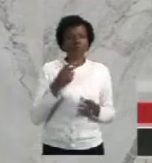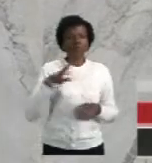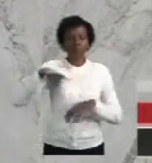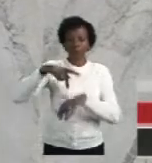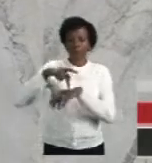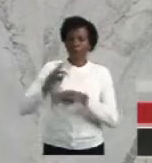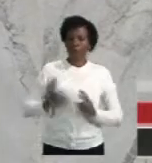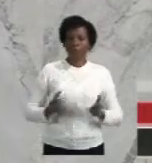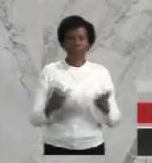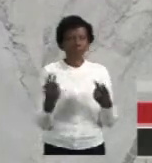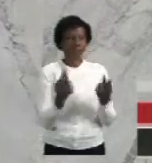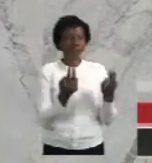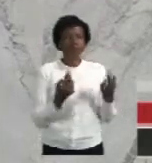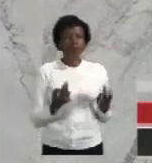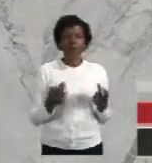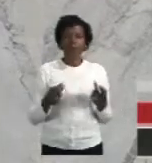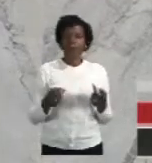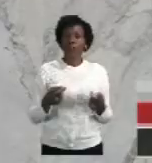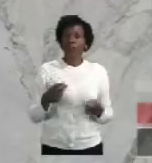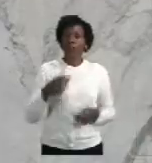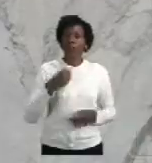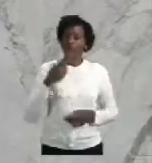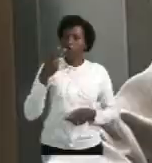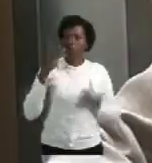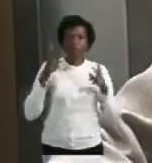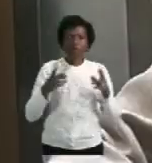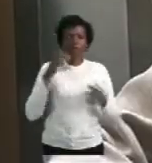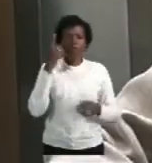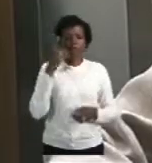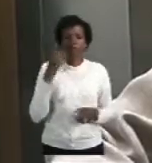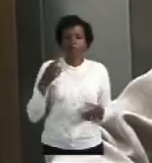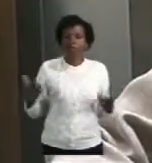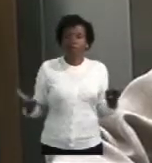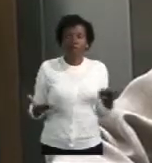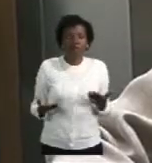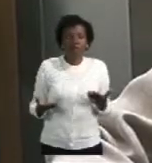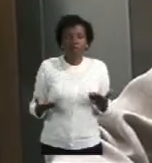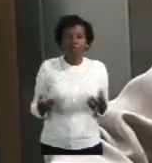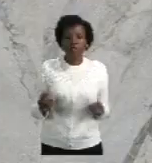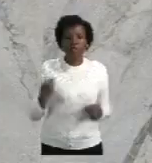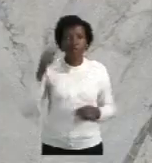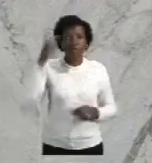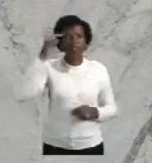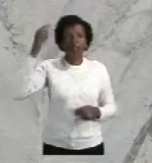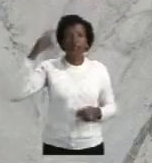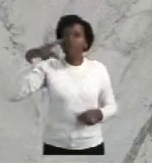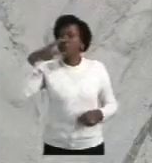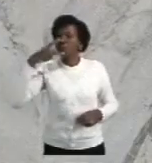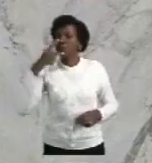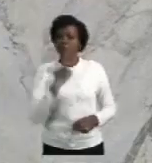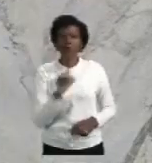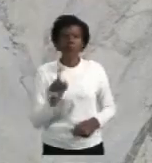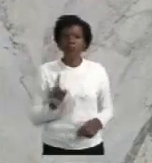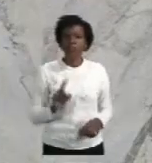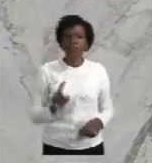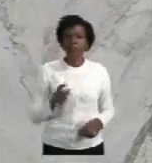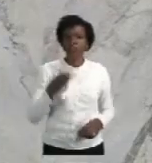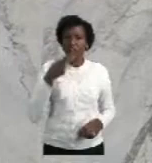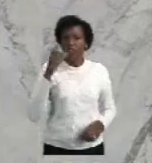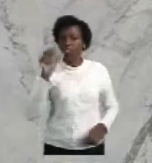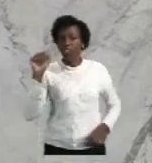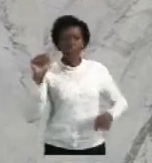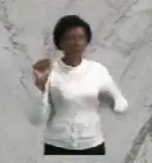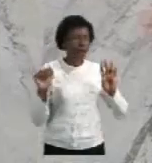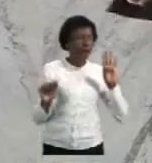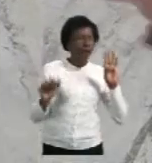E faço voz com os demais deputados aqui. Não é um momento, deputados, de nós pensarmos em ala partidária. Não é um momento que ele fala em partido A, B ou C.